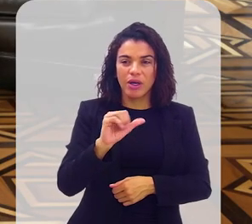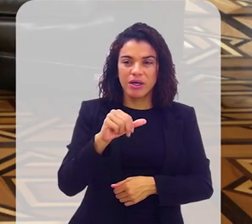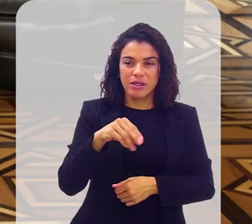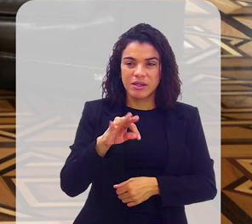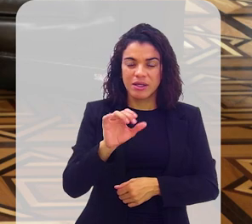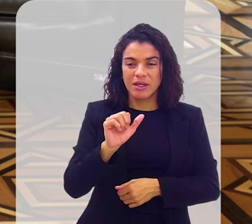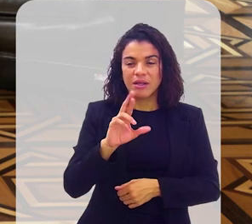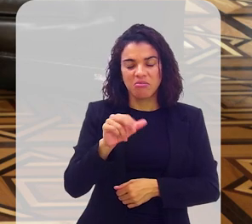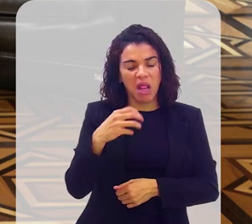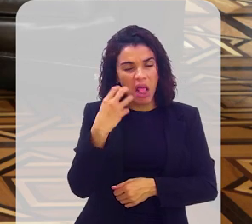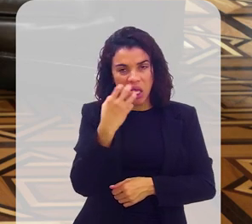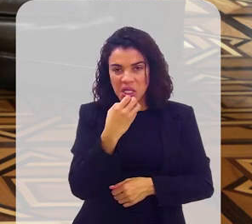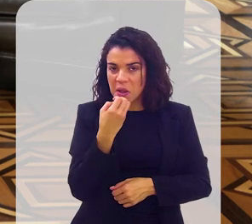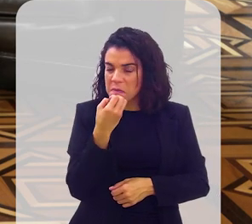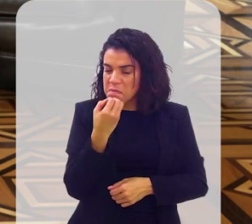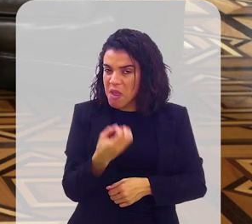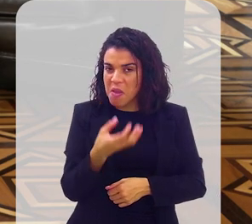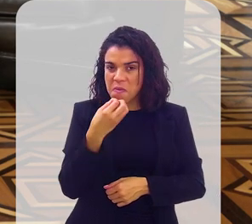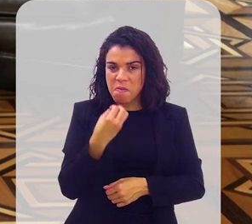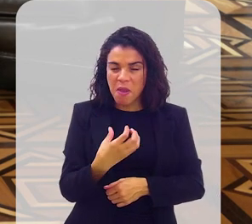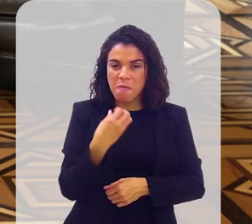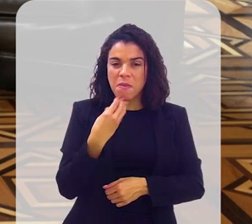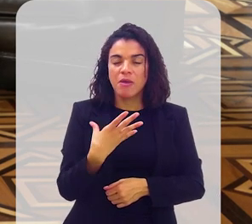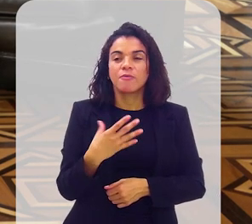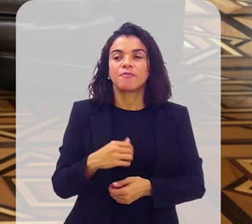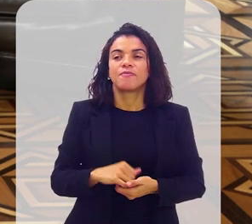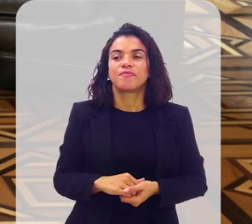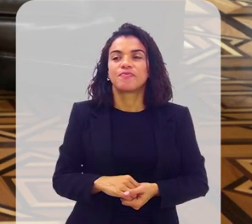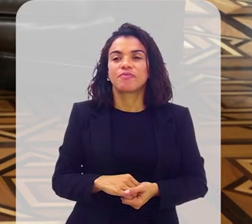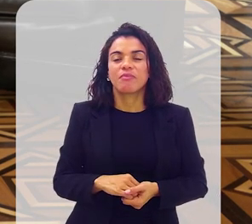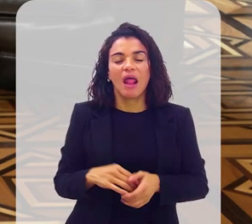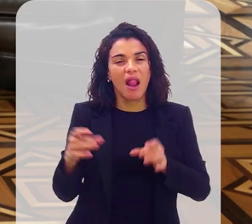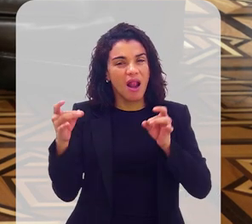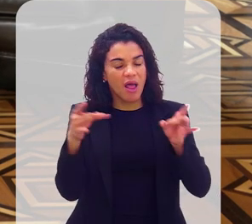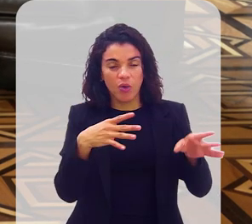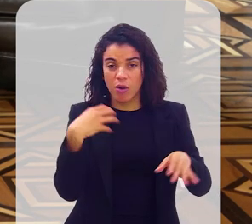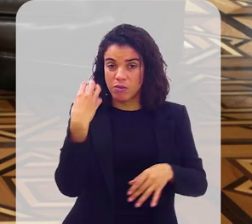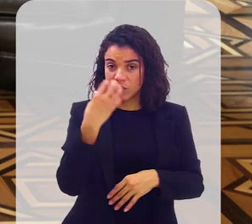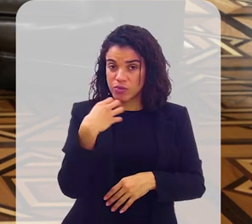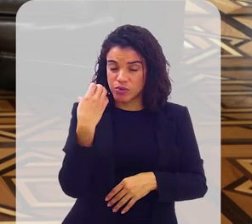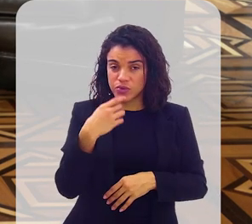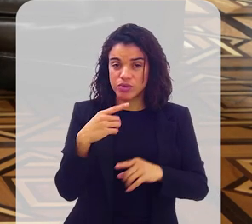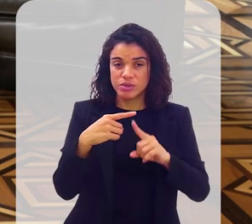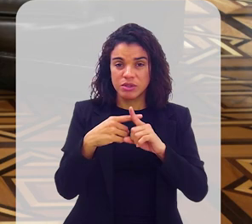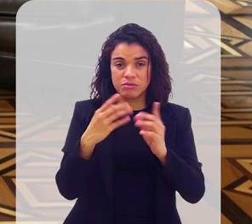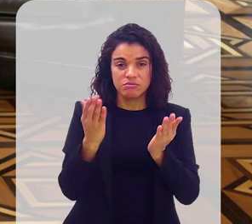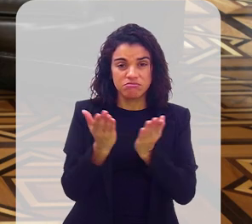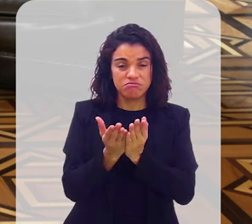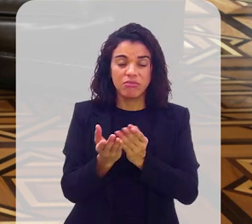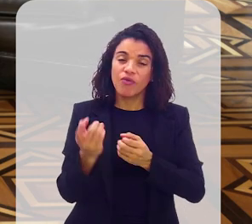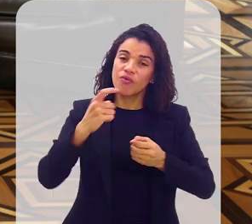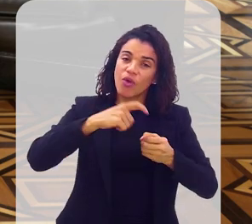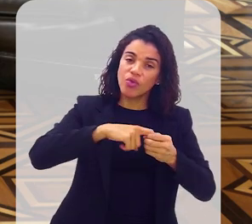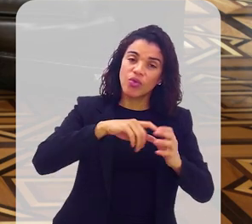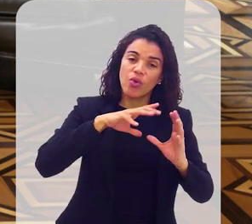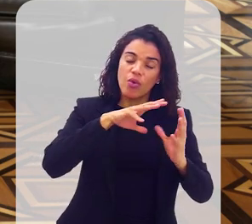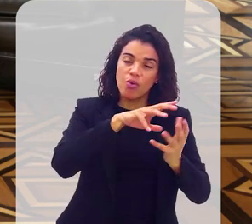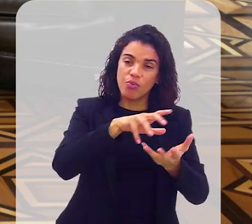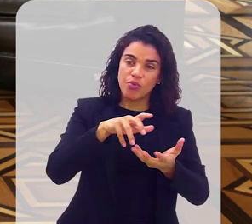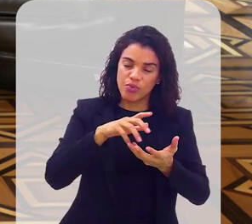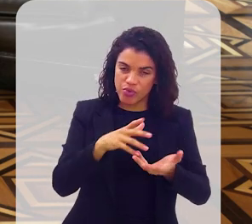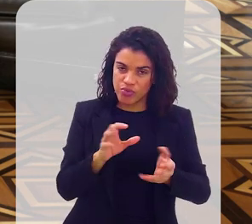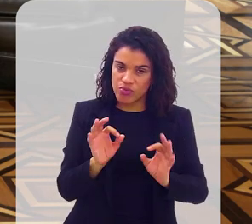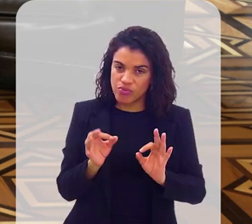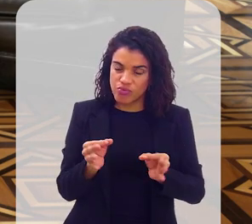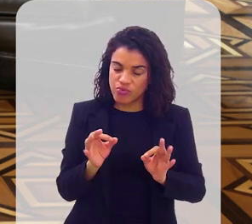Canta muito, muito, muito bem. Pronto, largou a música gospel e voltou para a música secular. Do seu ponto